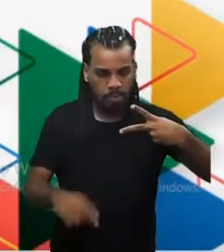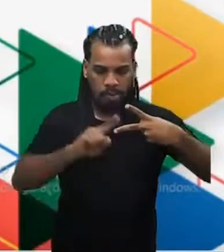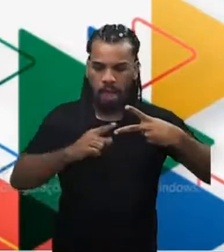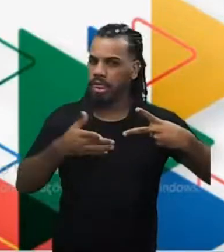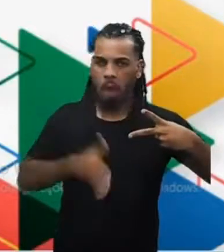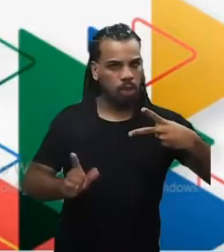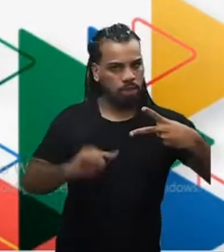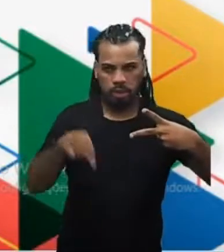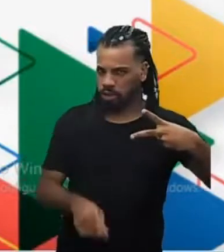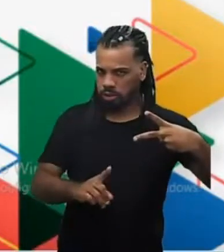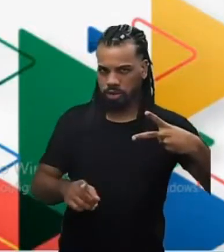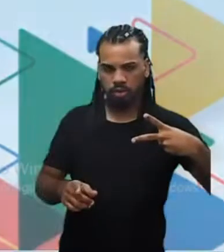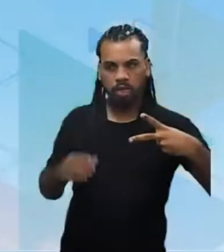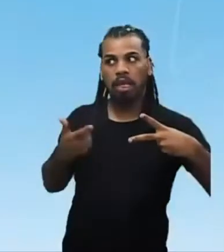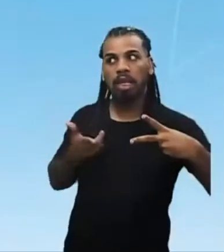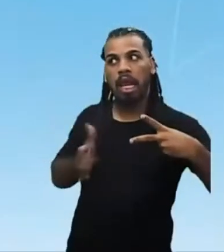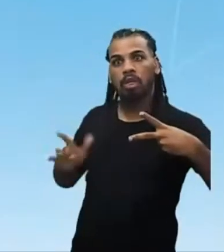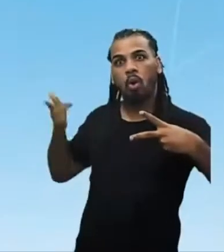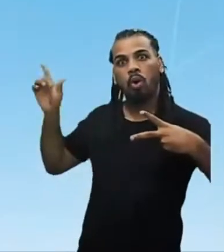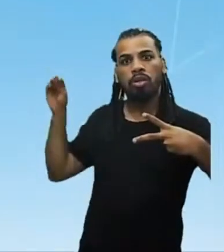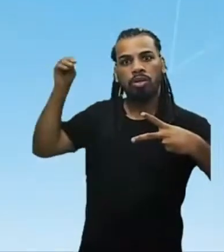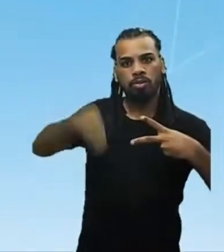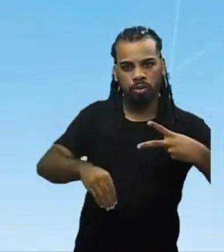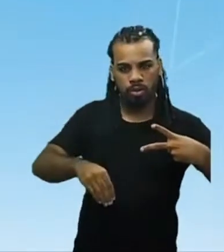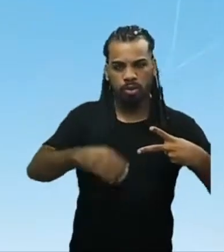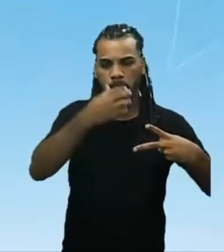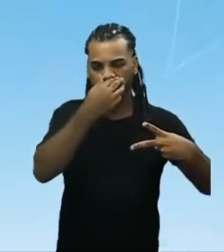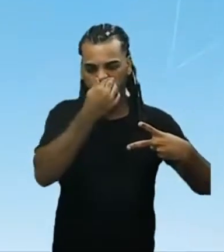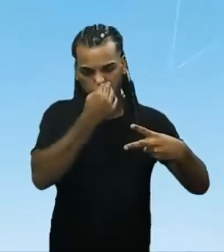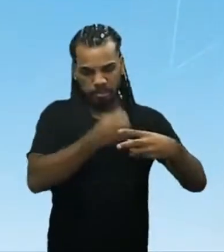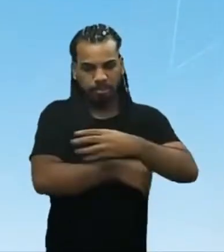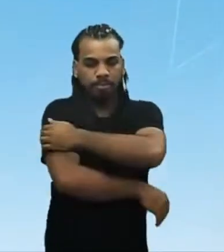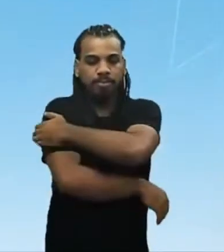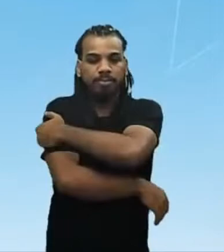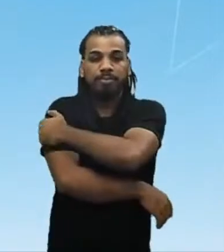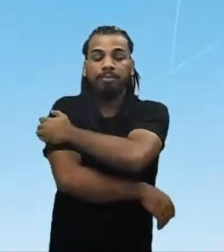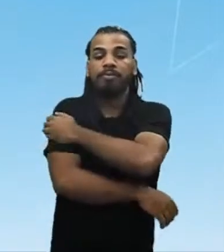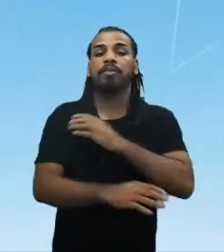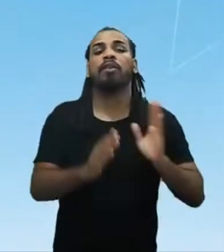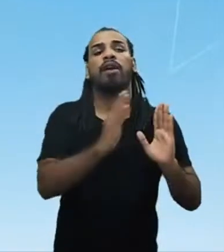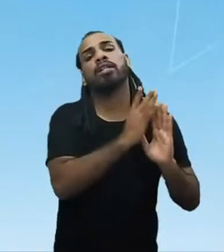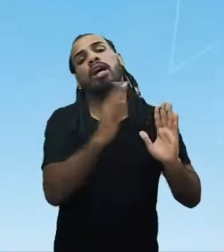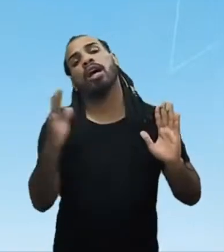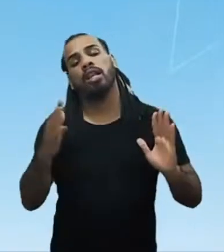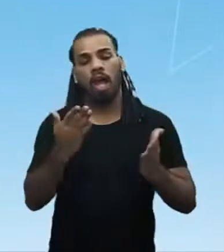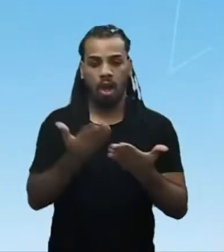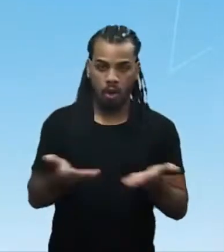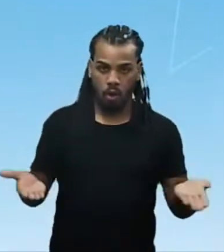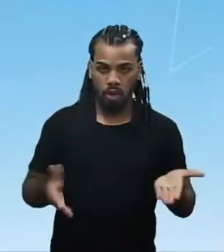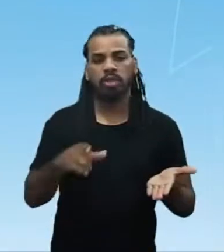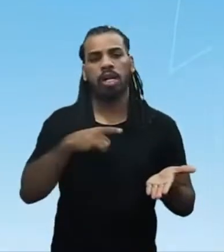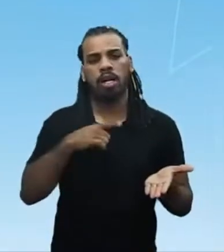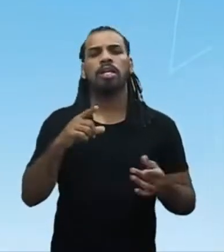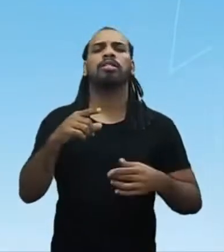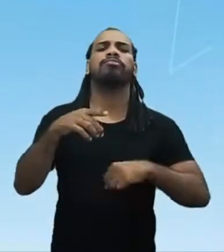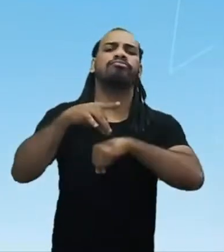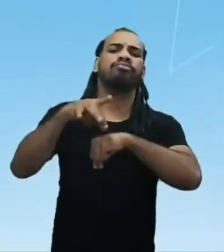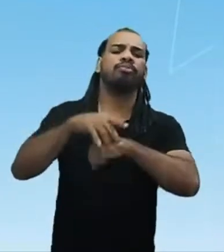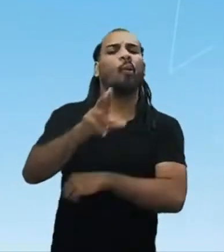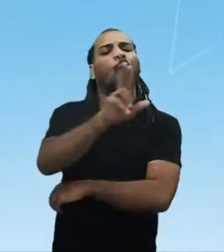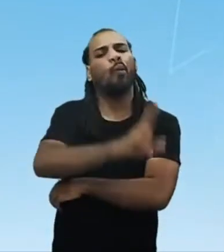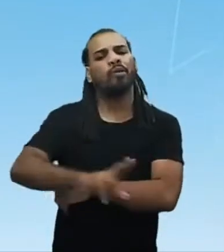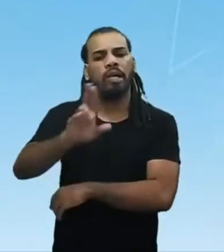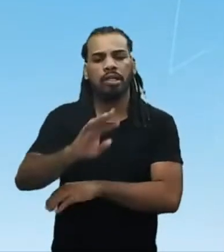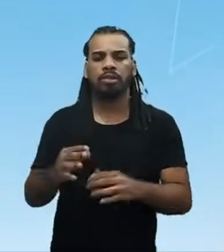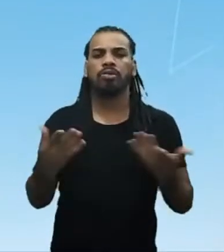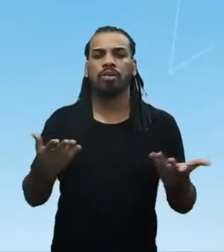essa primeira pincelada, dando essa primeira observação, vocês verão que no decorrer da aula de hoje, será muito utilizado o